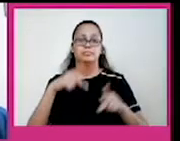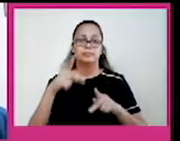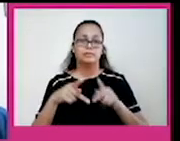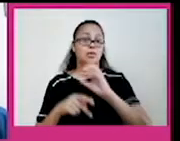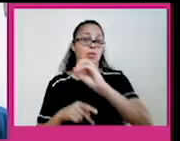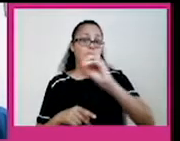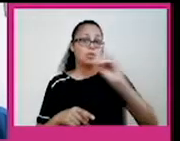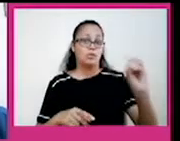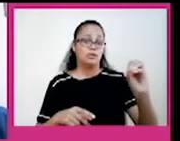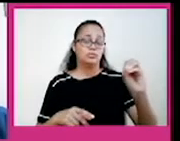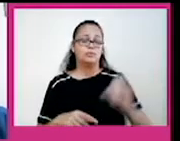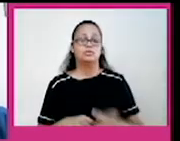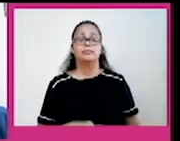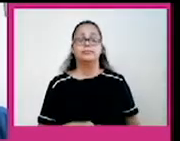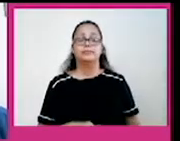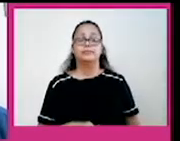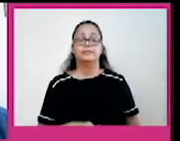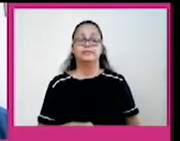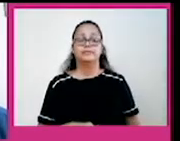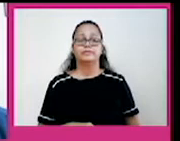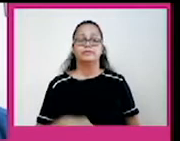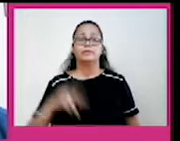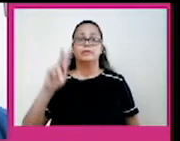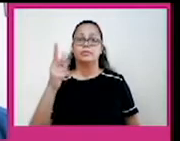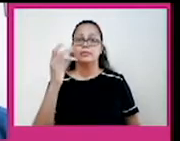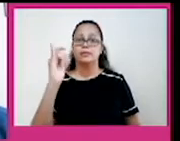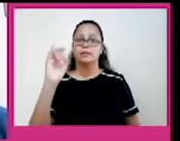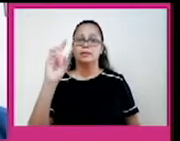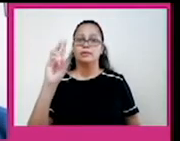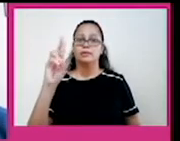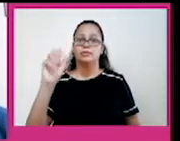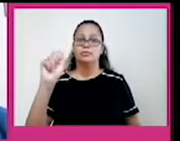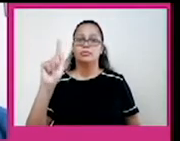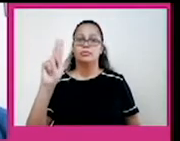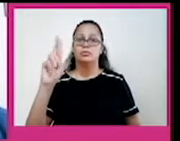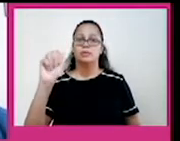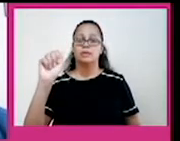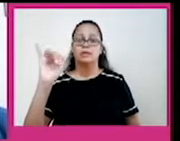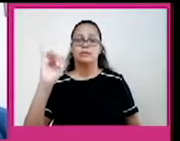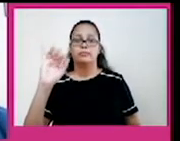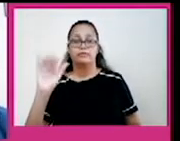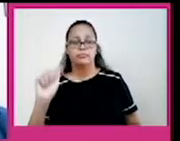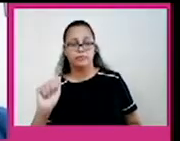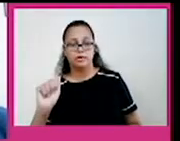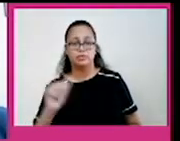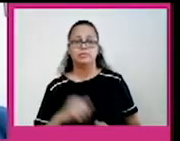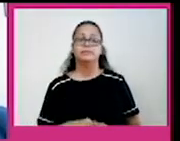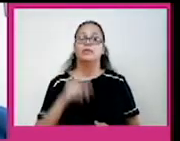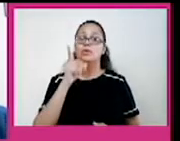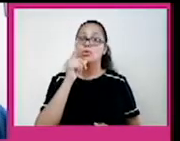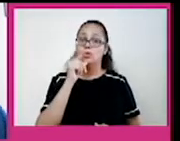ao oeste. Certo? No que se refere à hidrografia, assim como o México, os rios são curtos. Mas esses rios aí, eles têm uma cheia no verão.